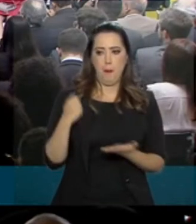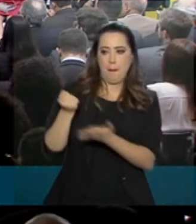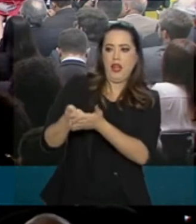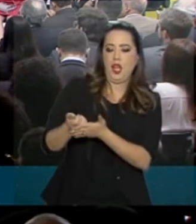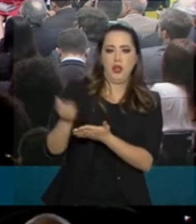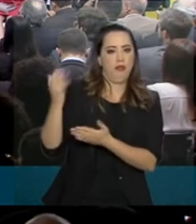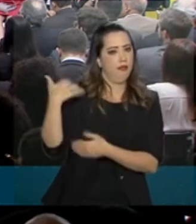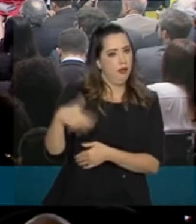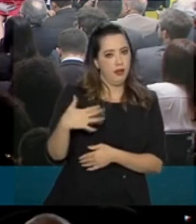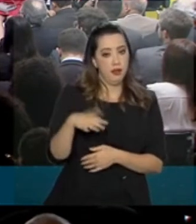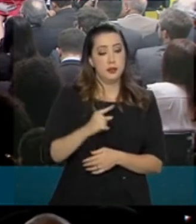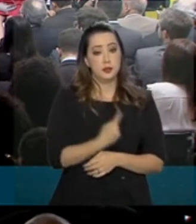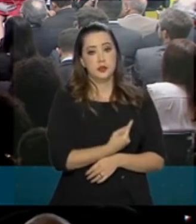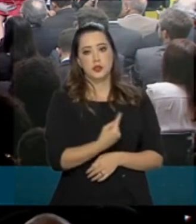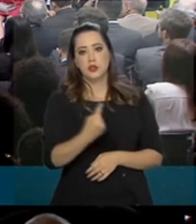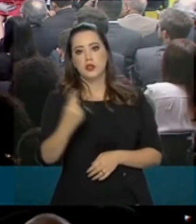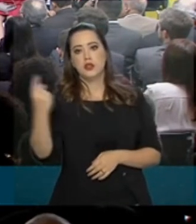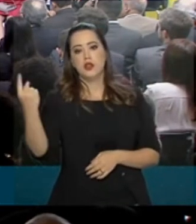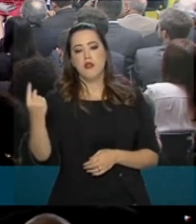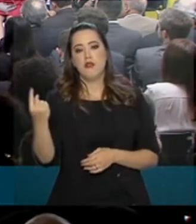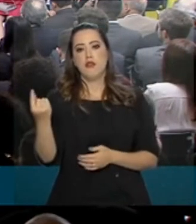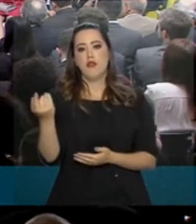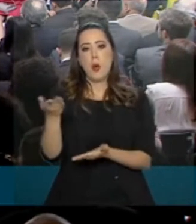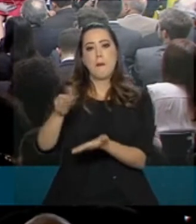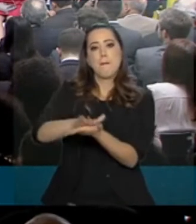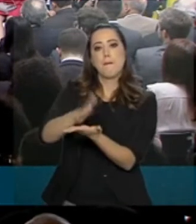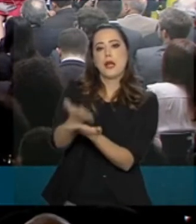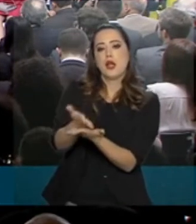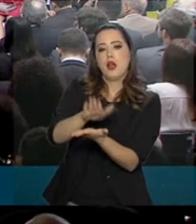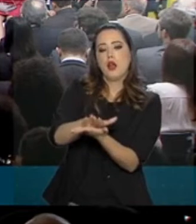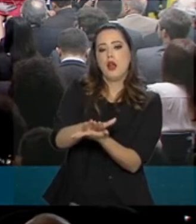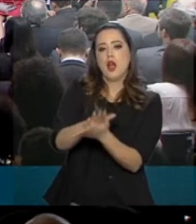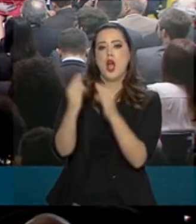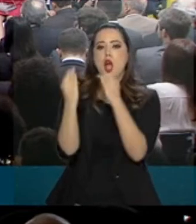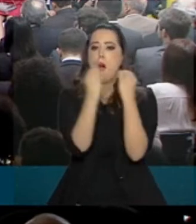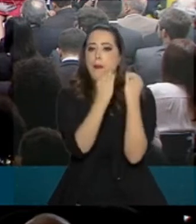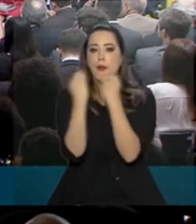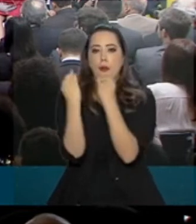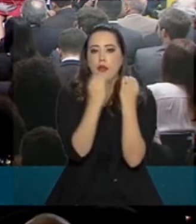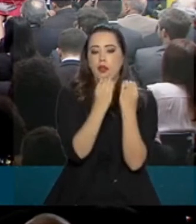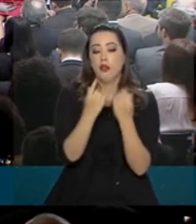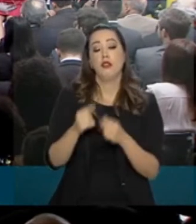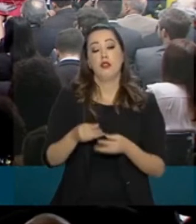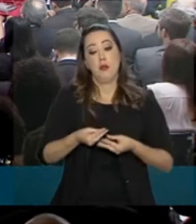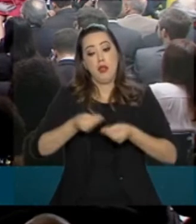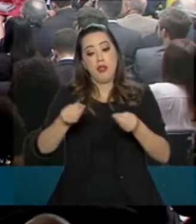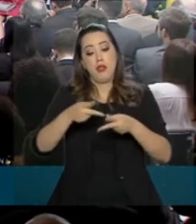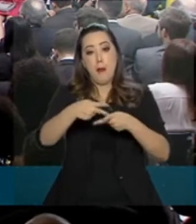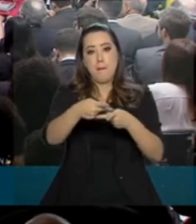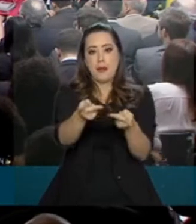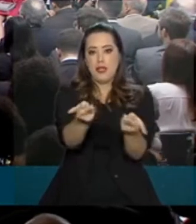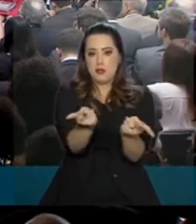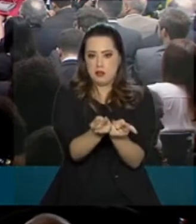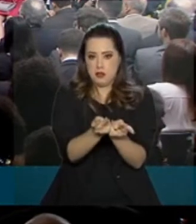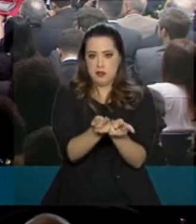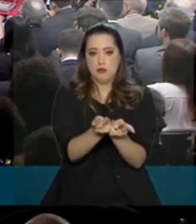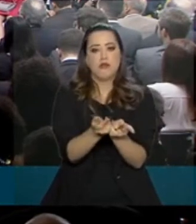E ele, então, foi para fritar um hambúrguer e entregar pizza nos Estados Unidos. Então, uma pessoa